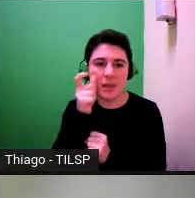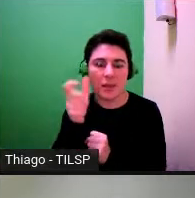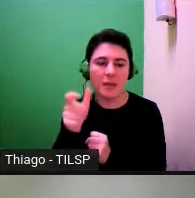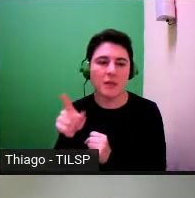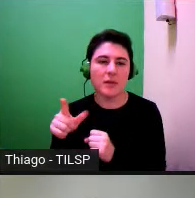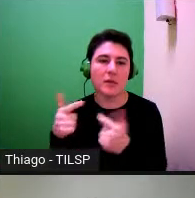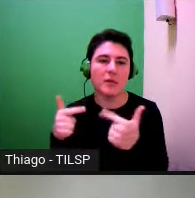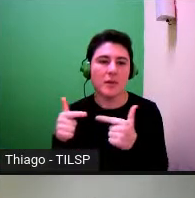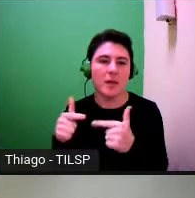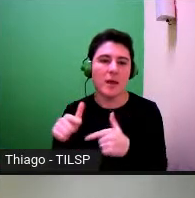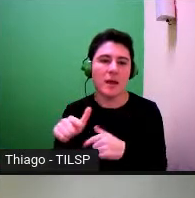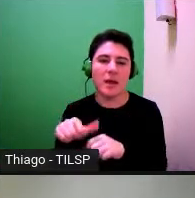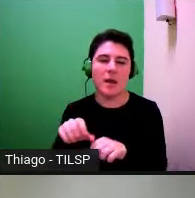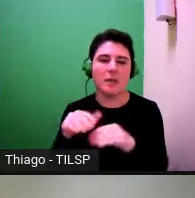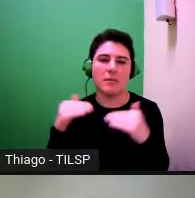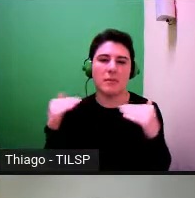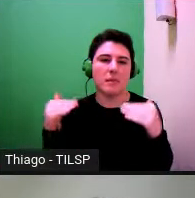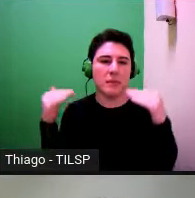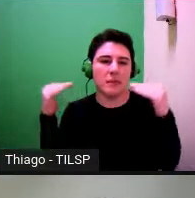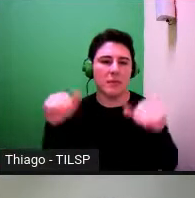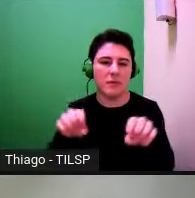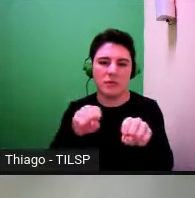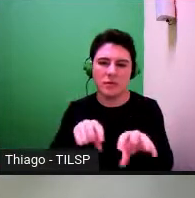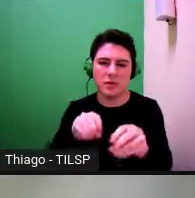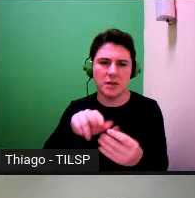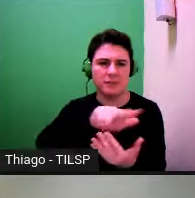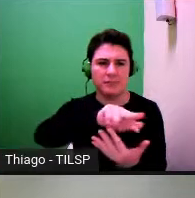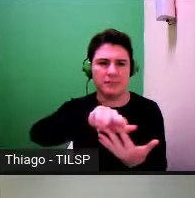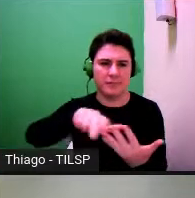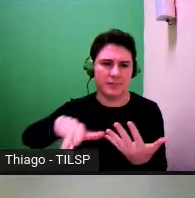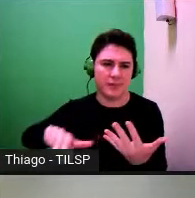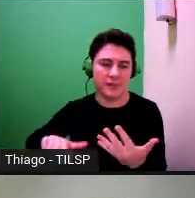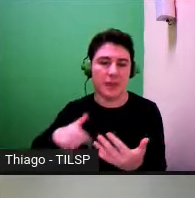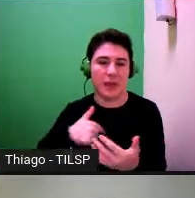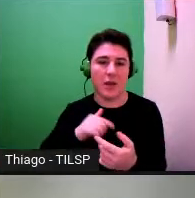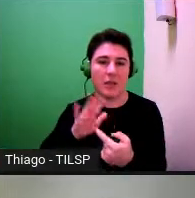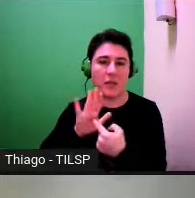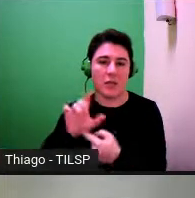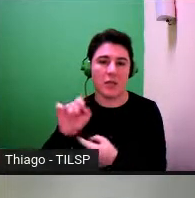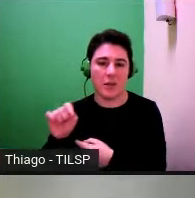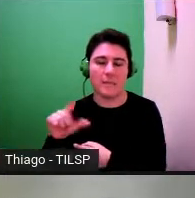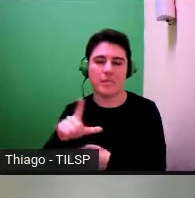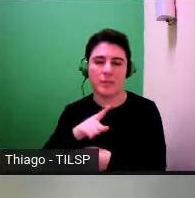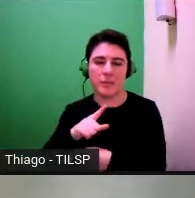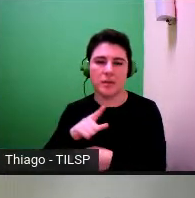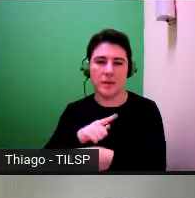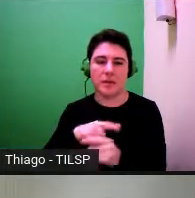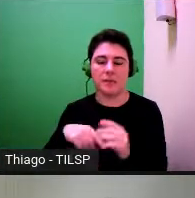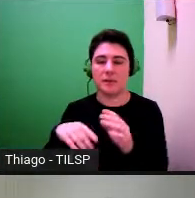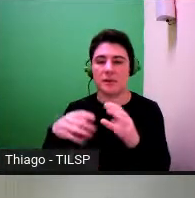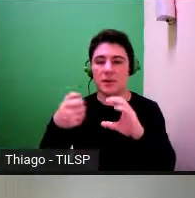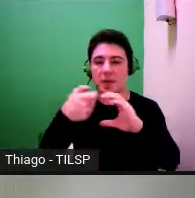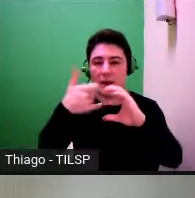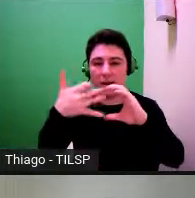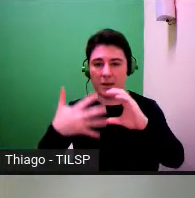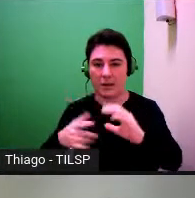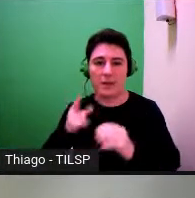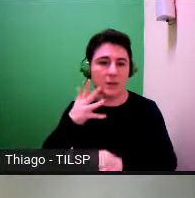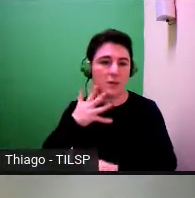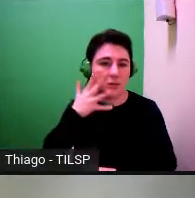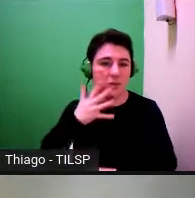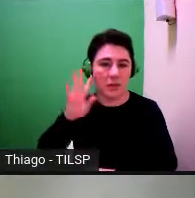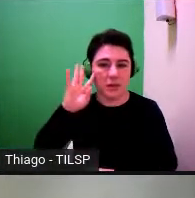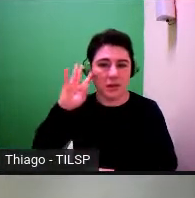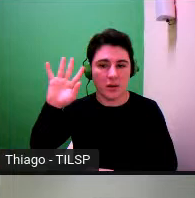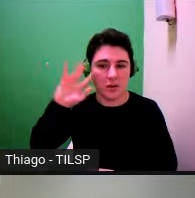em níveis de ensino vários estou aqui a destacar temos segmentos de discurso teórico com espor autónomo construções passivas